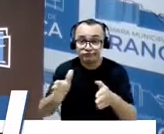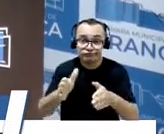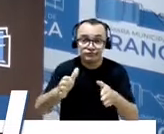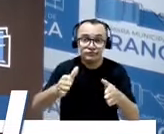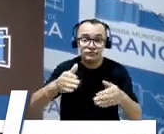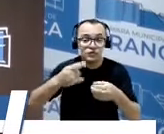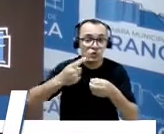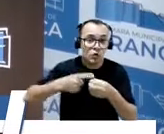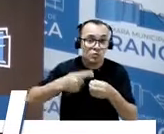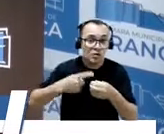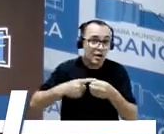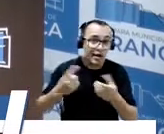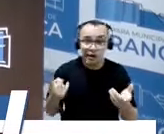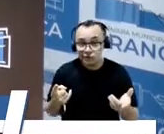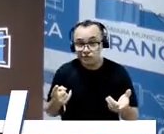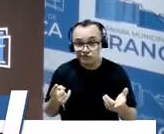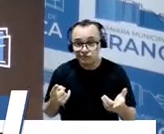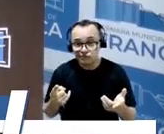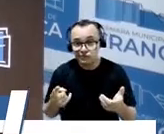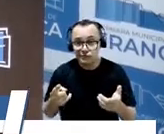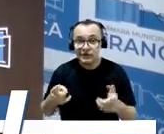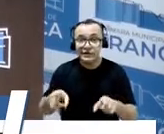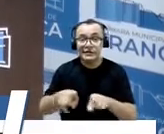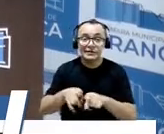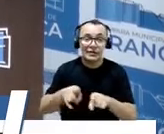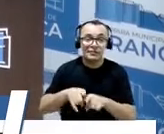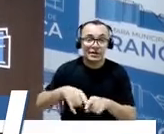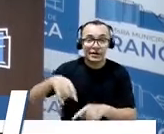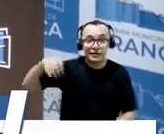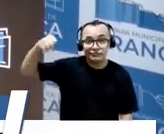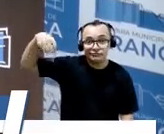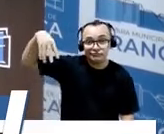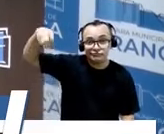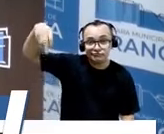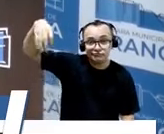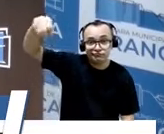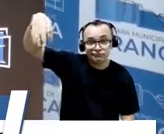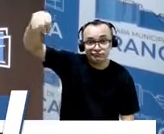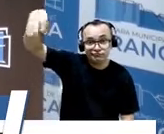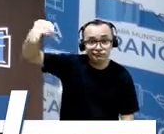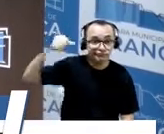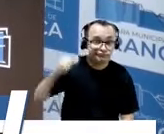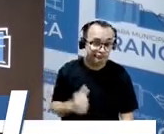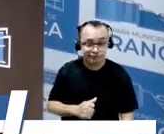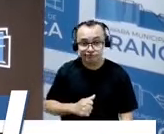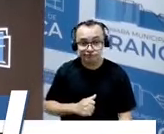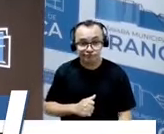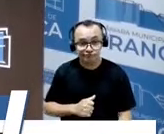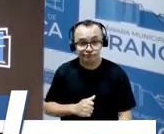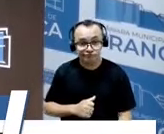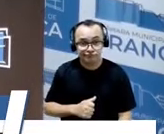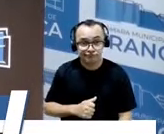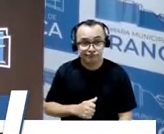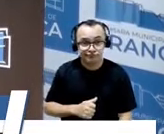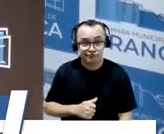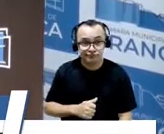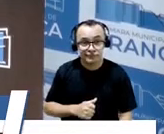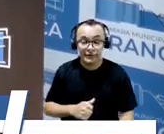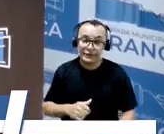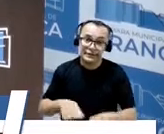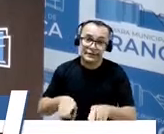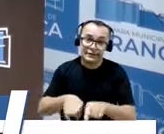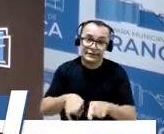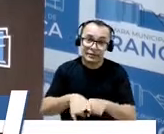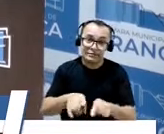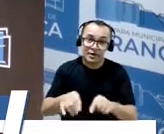noturna mais eficiente, colocar ali, talvez, sonorizador de solo, para que os motoristas atentem